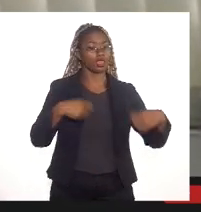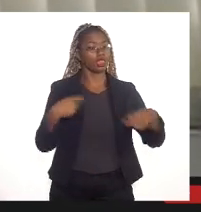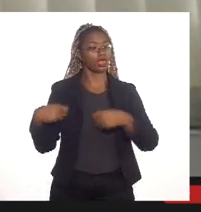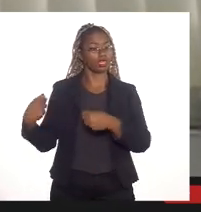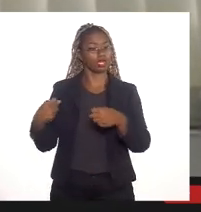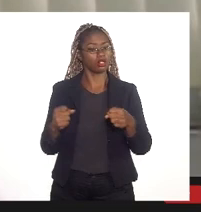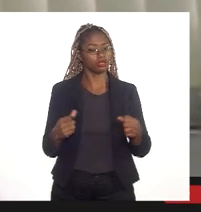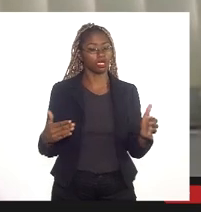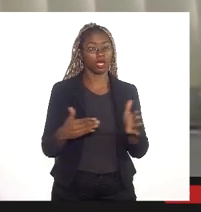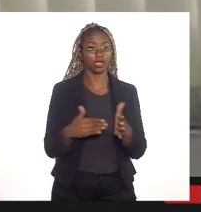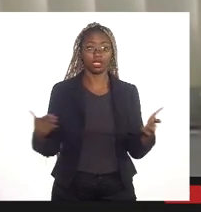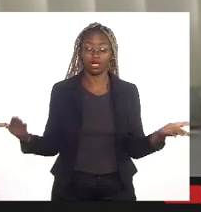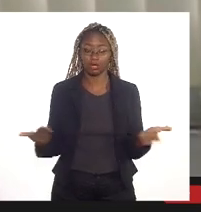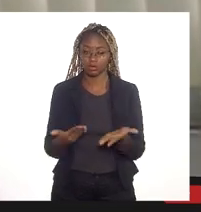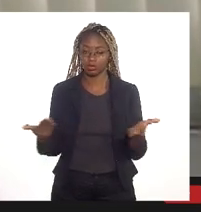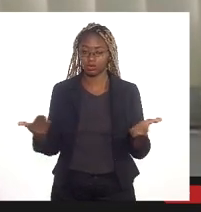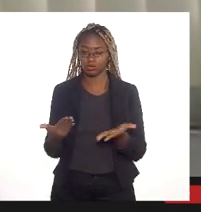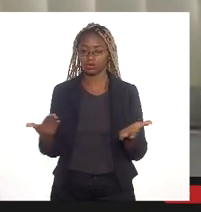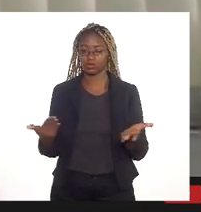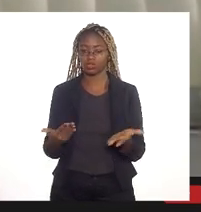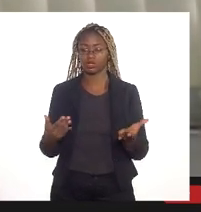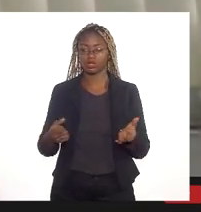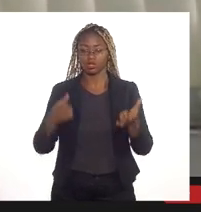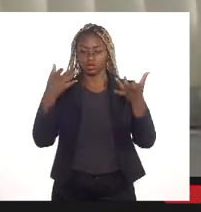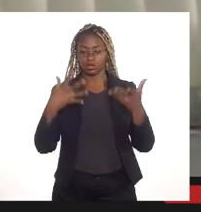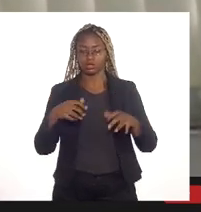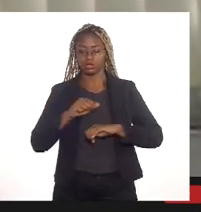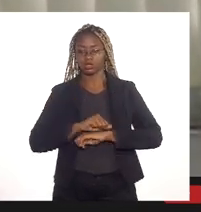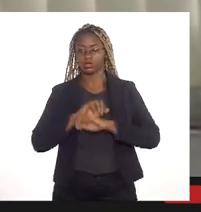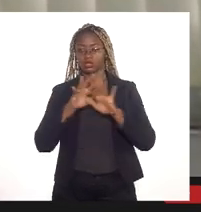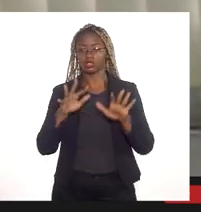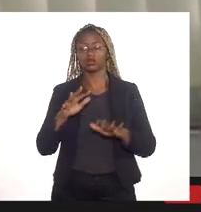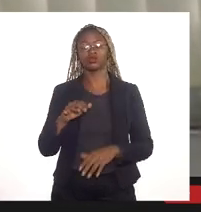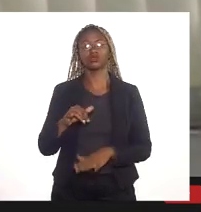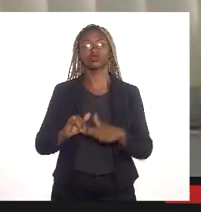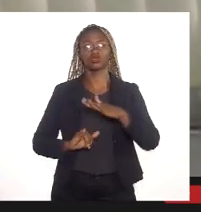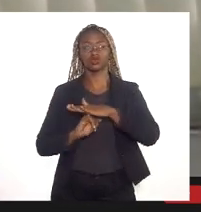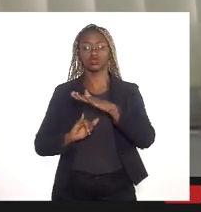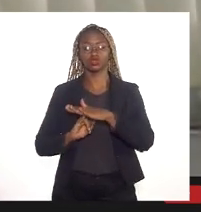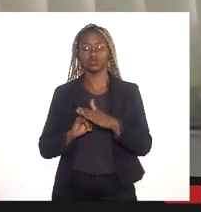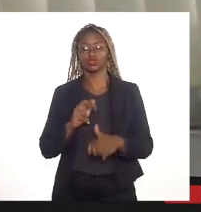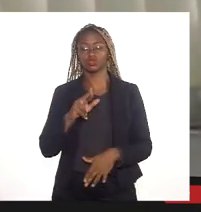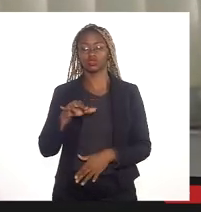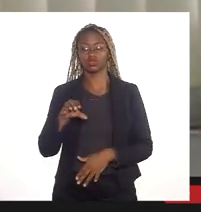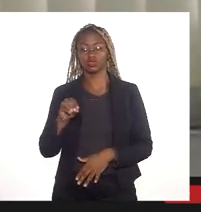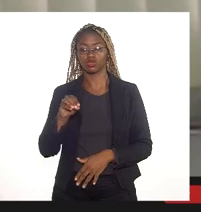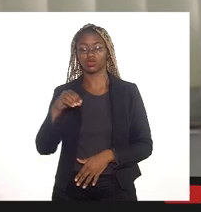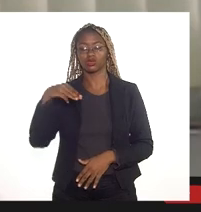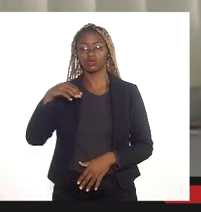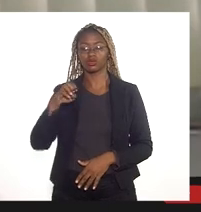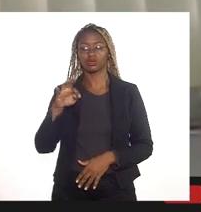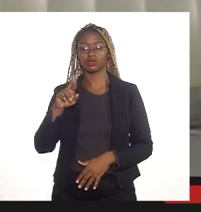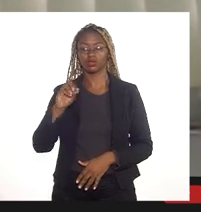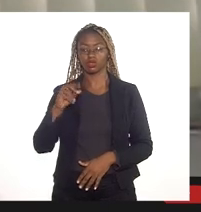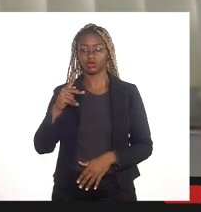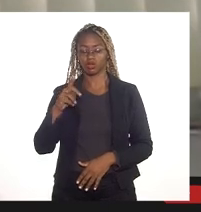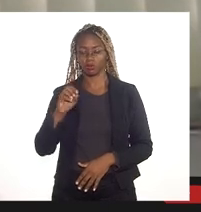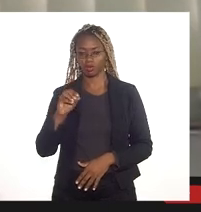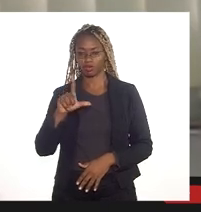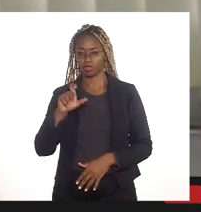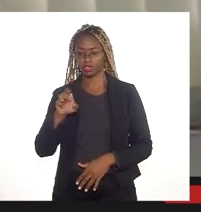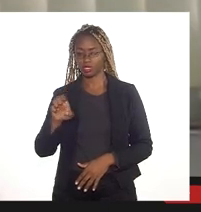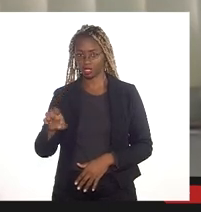até o presente momento, deixando claro, o Instituto Rio Metrópole não sofreu nenhum tipo de provocação no sentido de